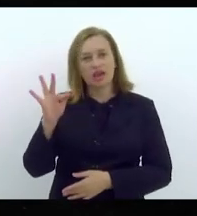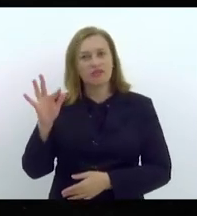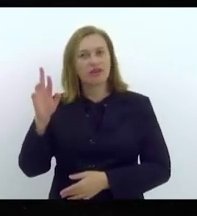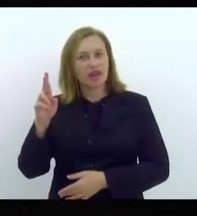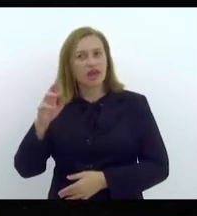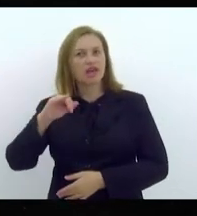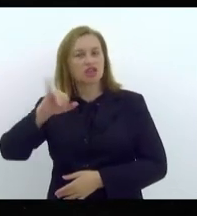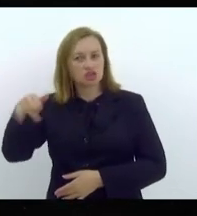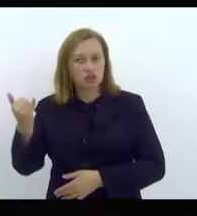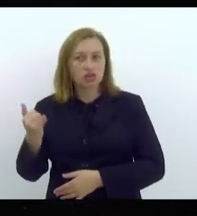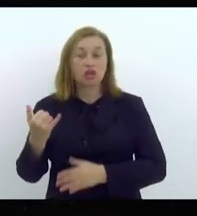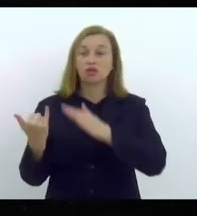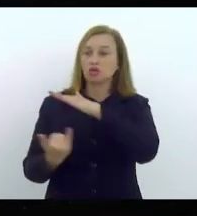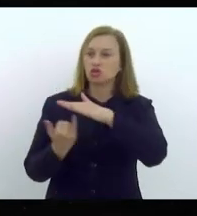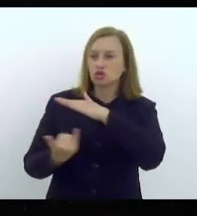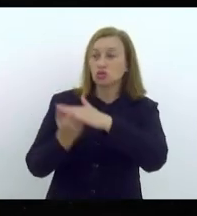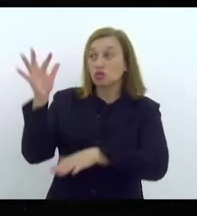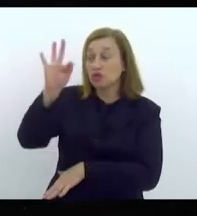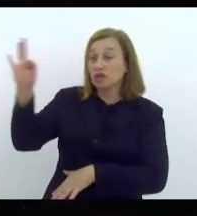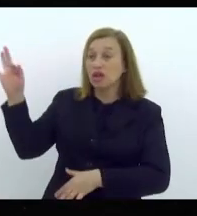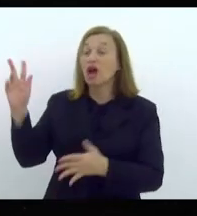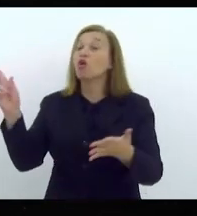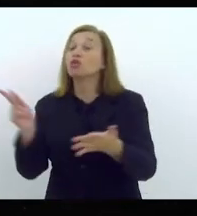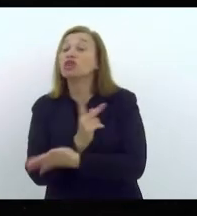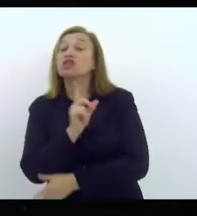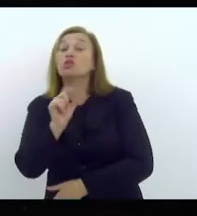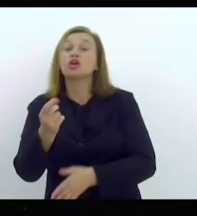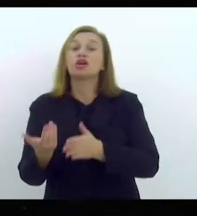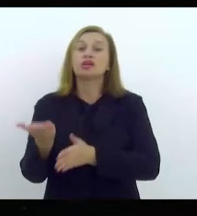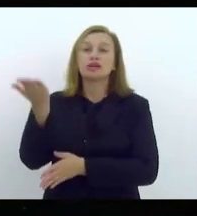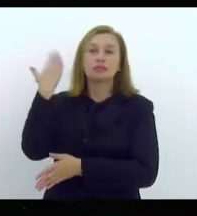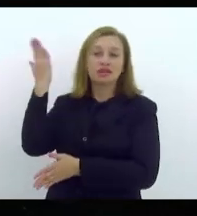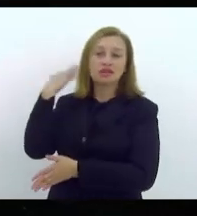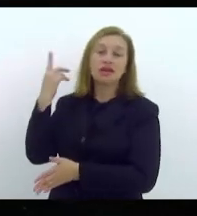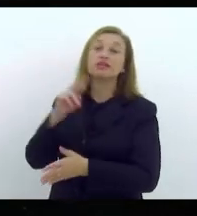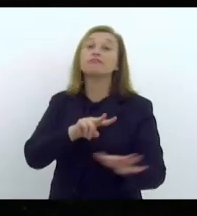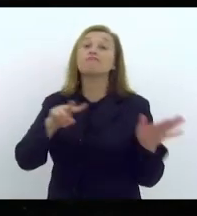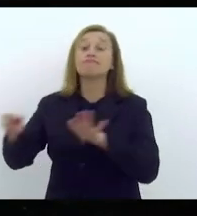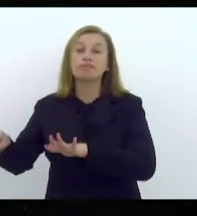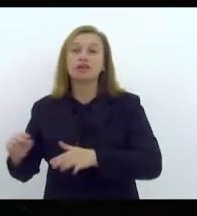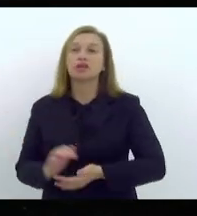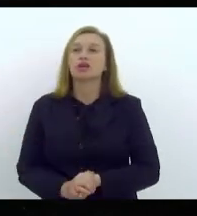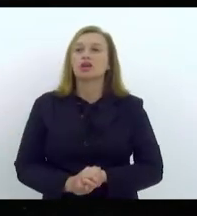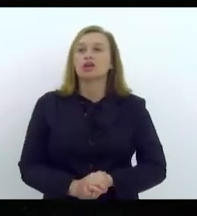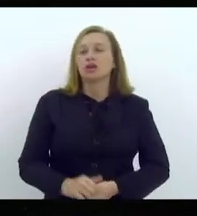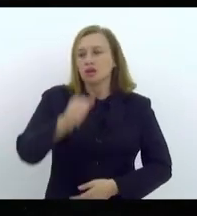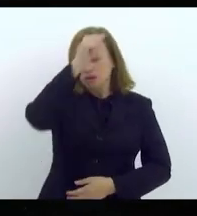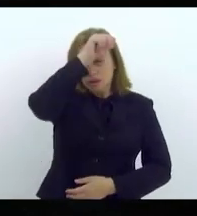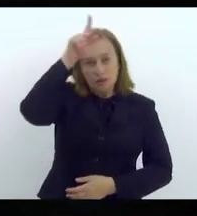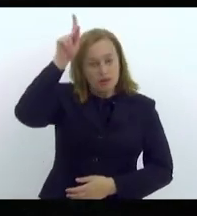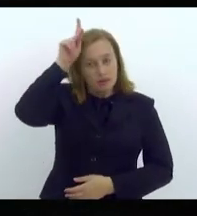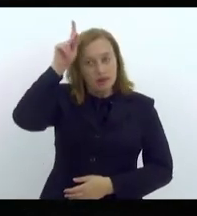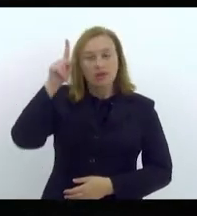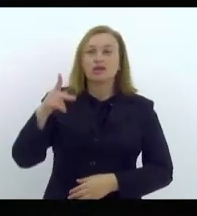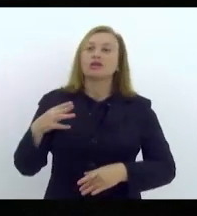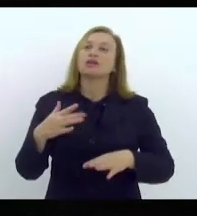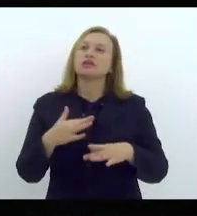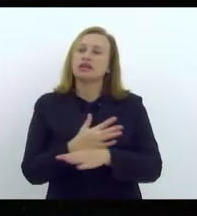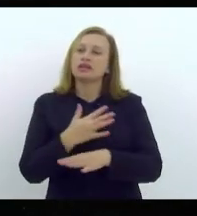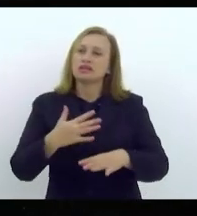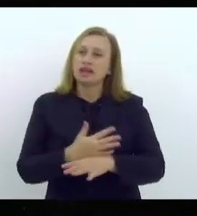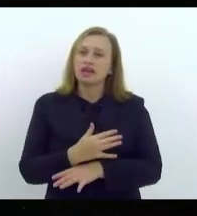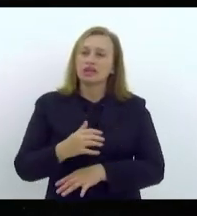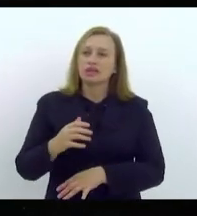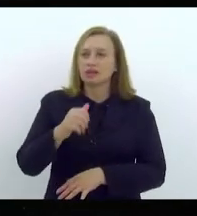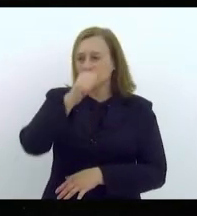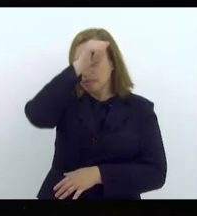que é o Instituto Federal. E o que aconteceu na semana passada é que o prefeito da cidade do Rio de Janeiro, o prefeito Eduardo